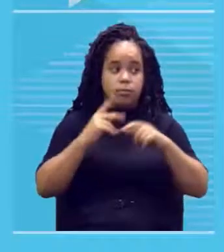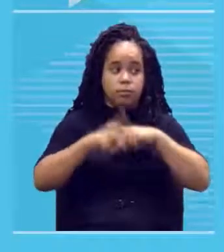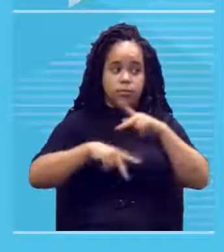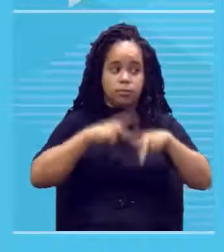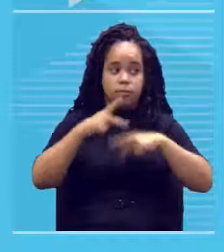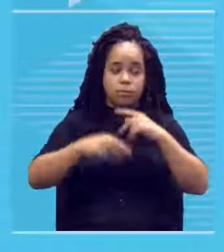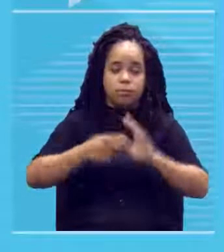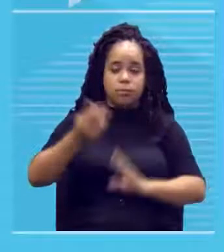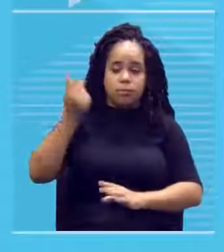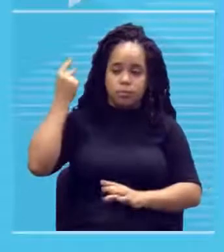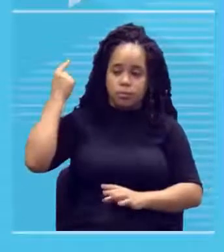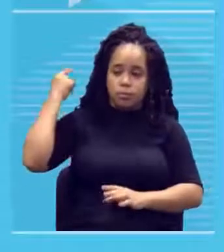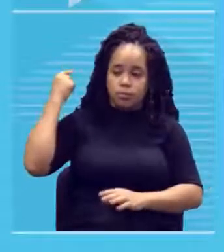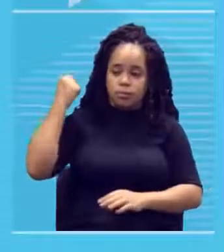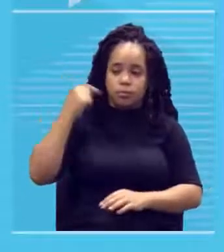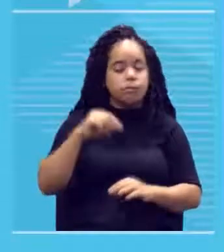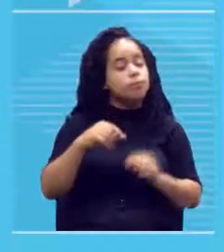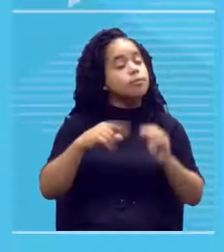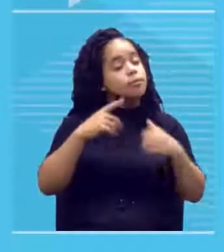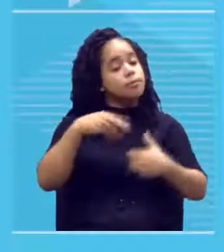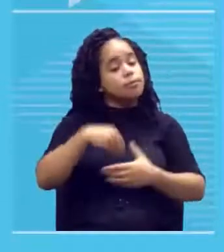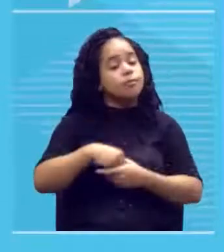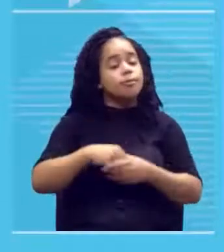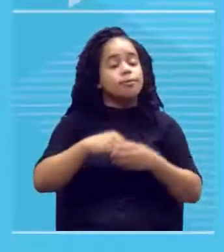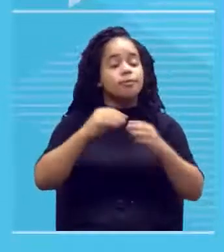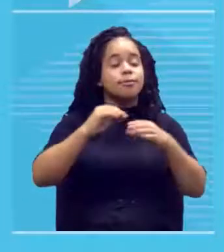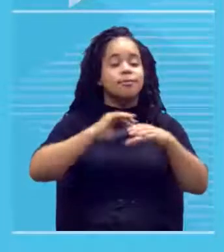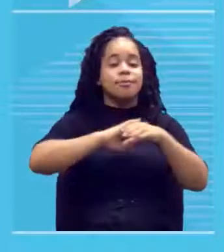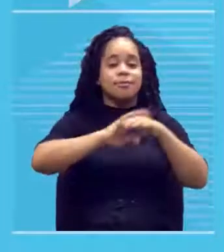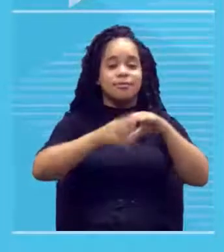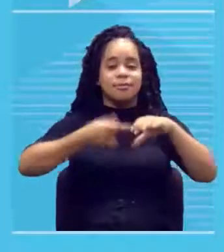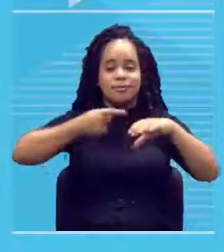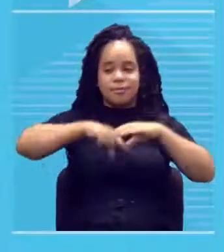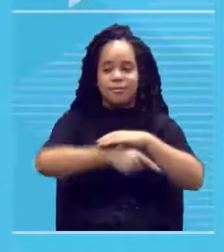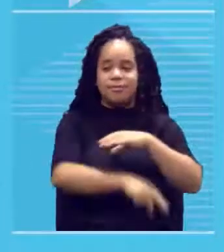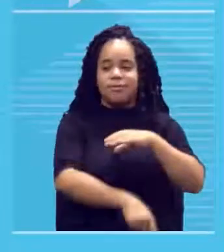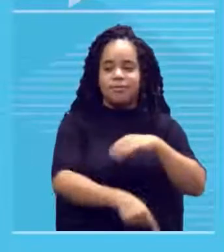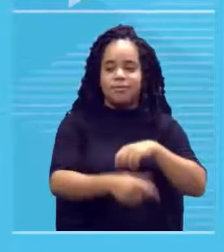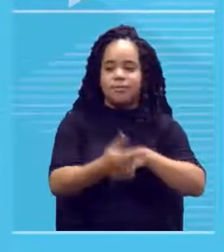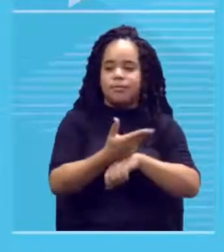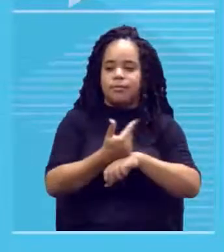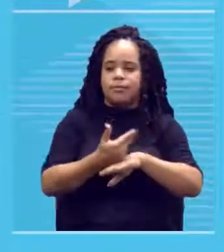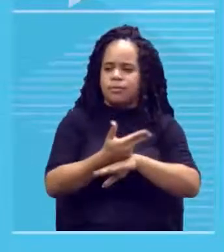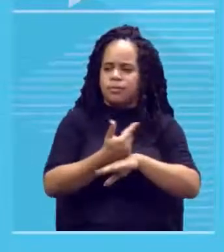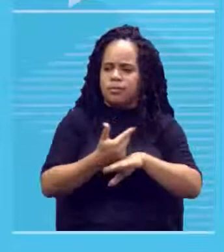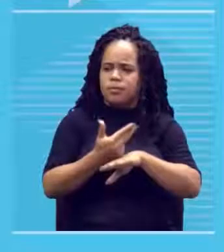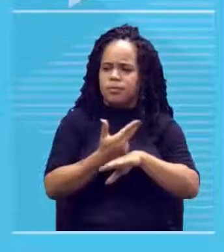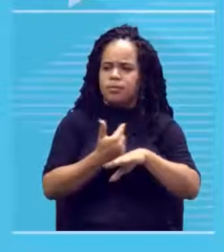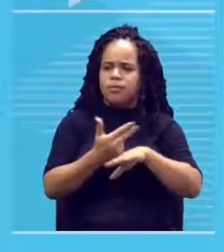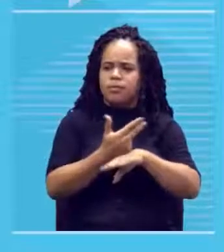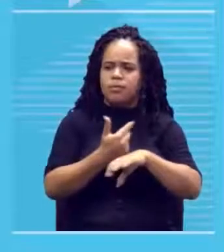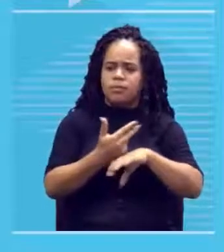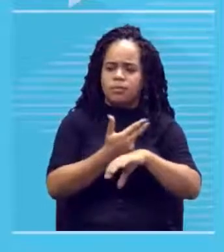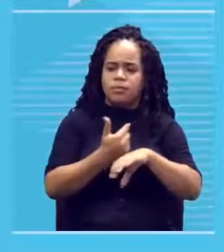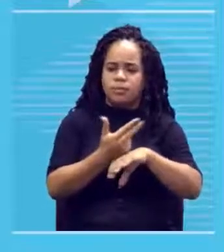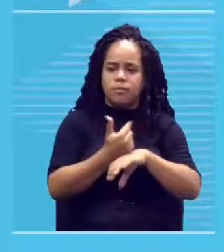feitas nas paredes das cavernas mas isso não indica que os seres humanos habitavam essas